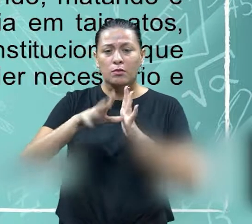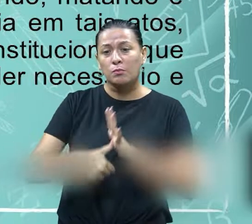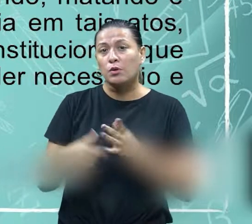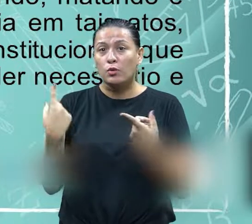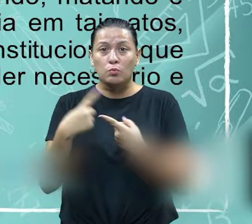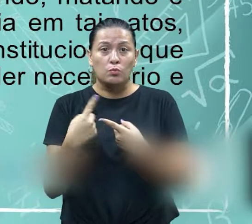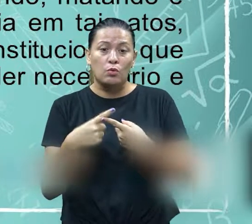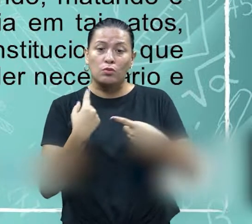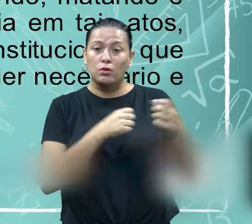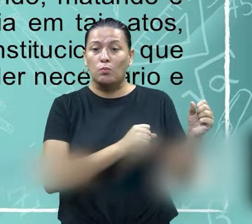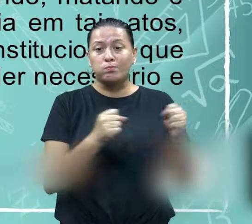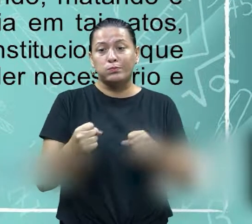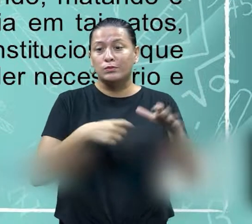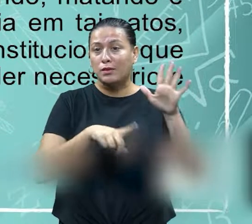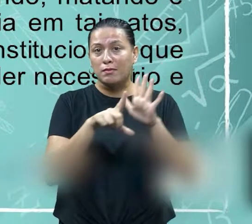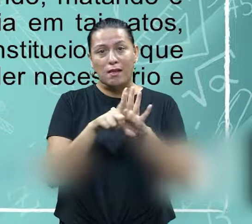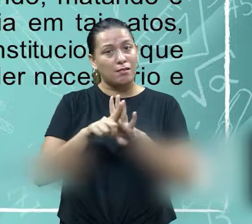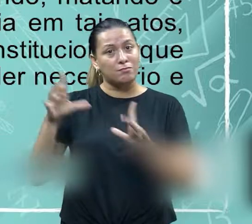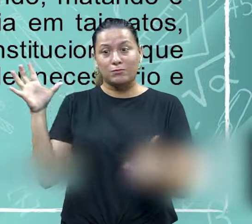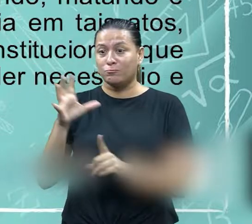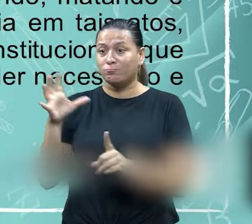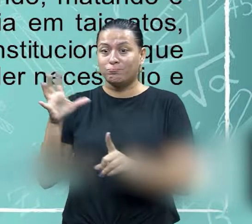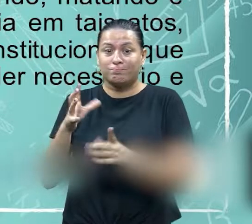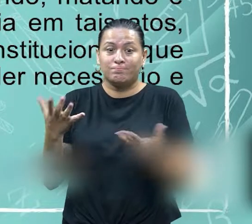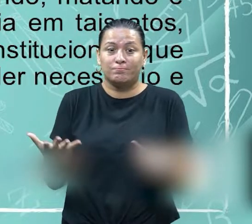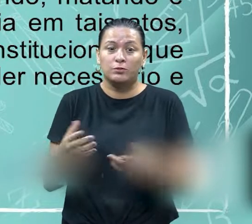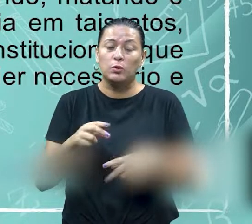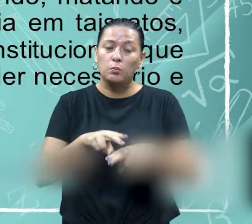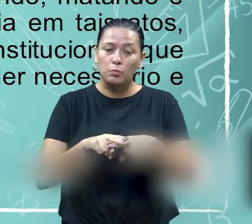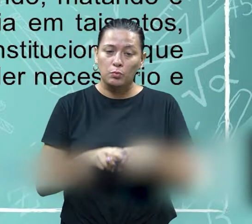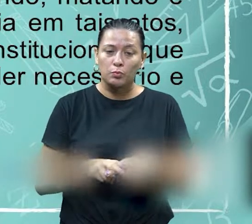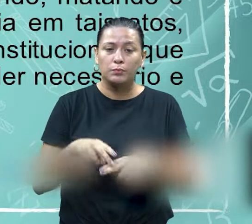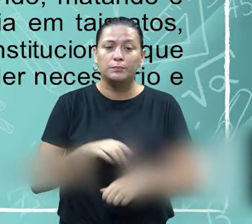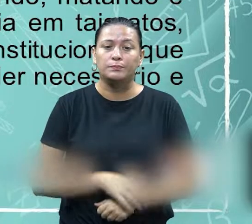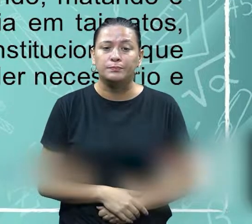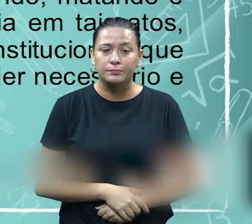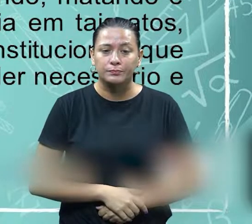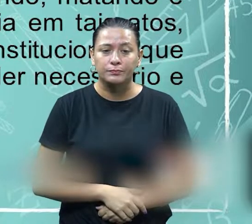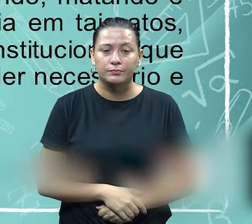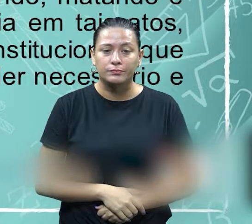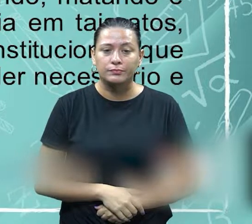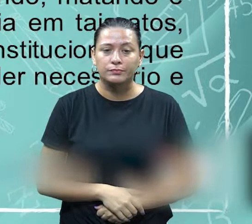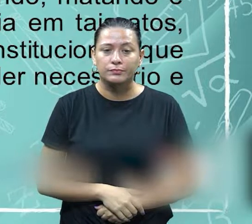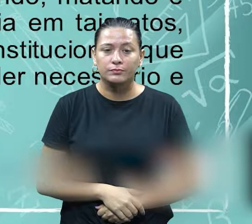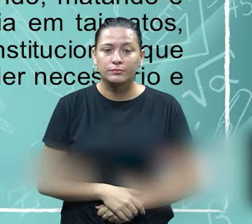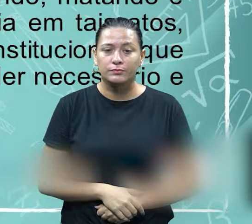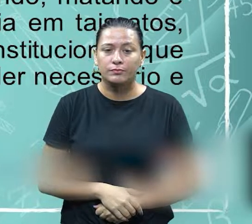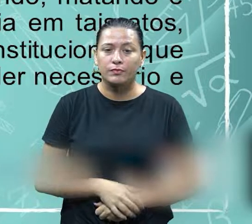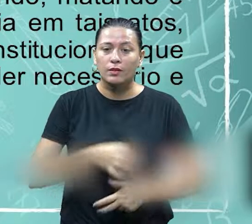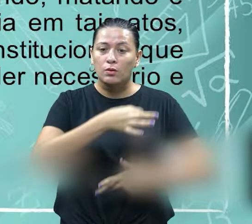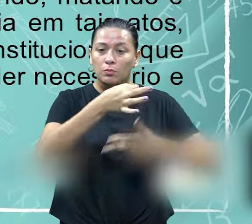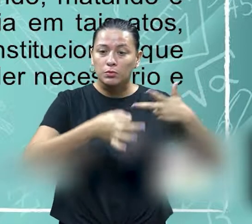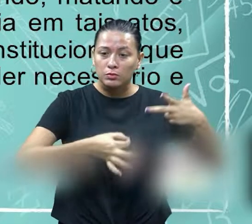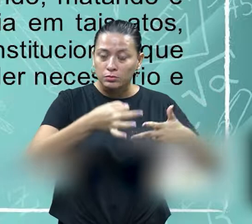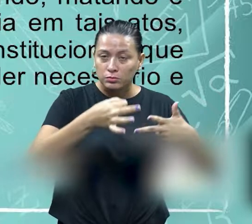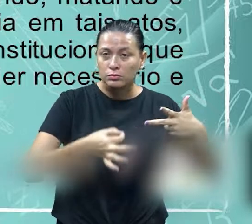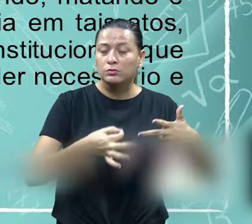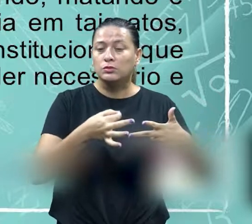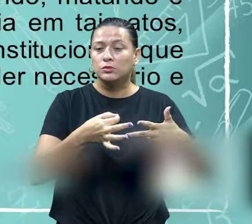interferia em tais atos portanto o poder judiciário enquanto poder legítimo institucional